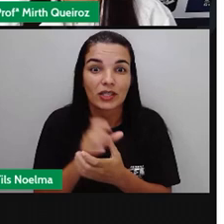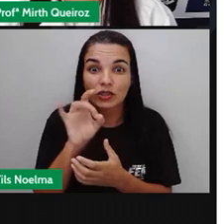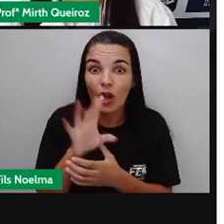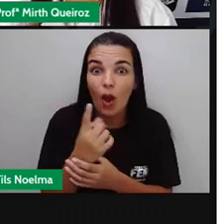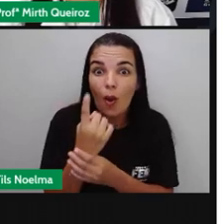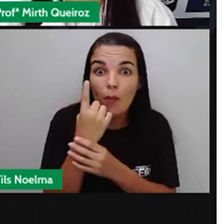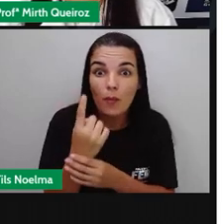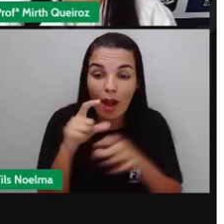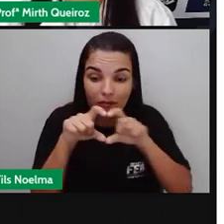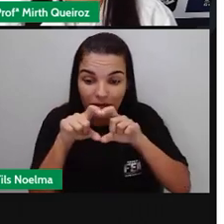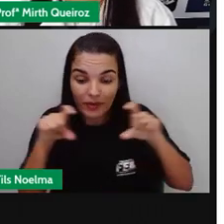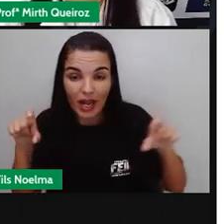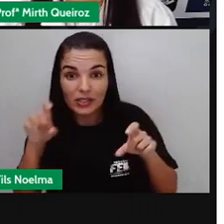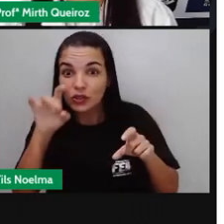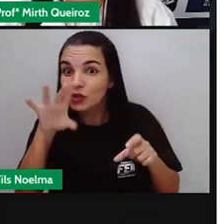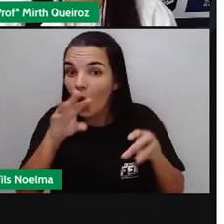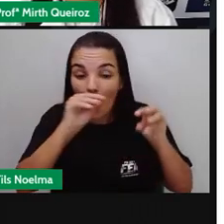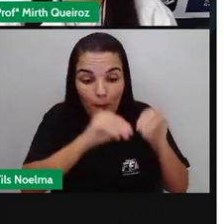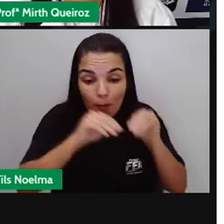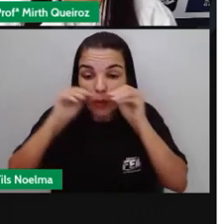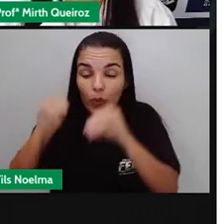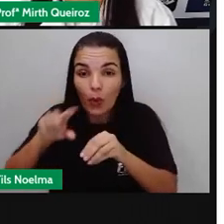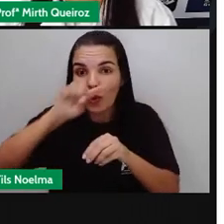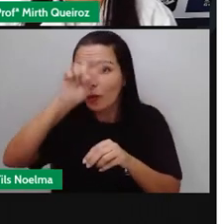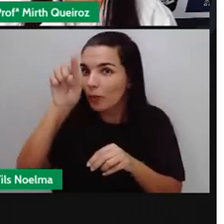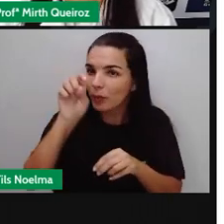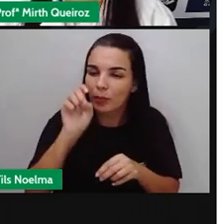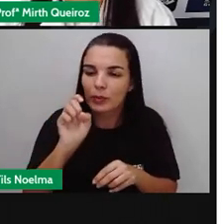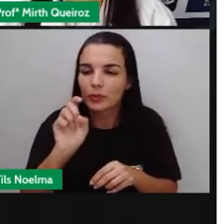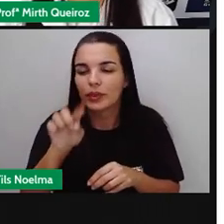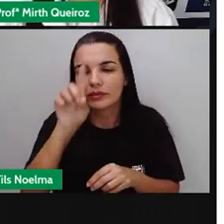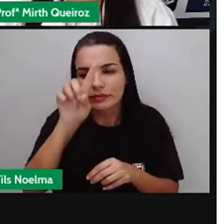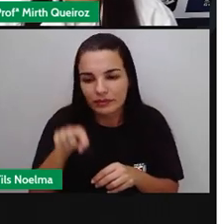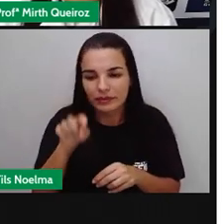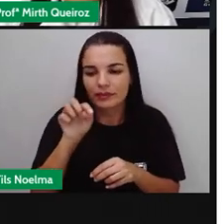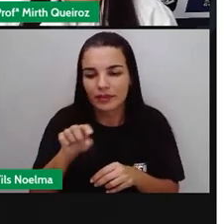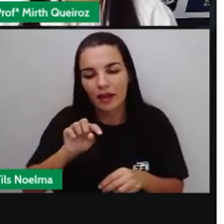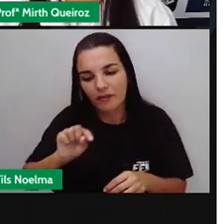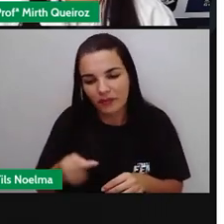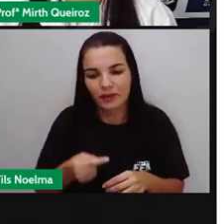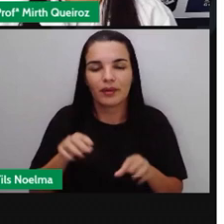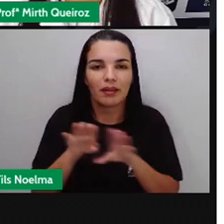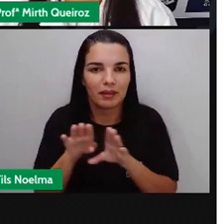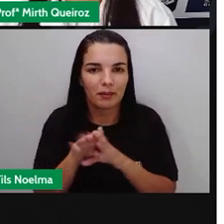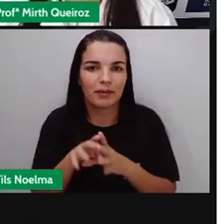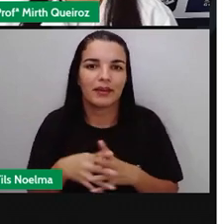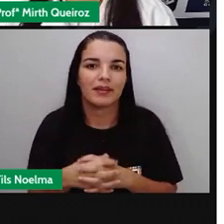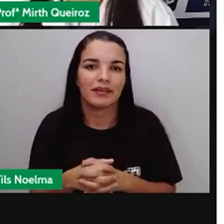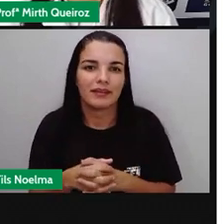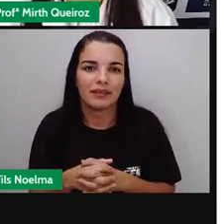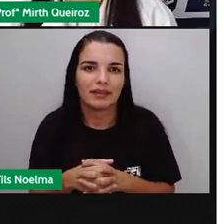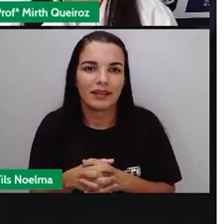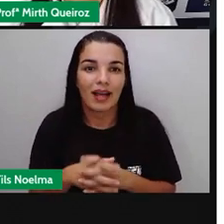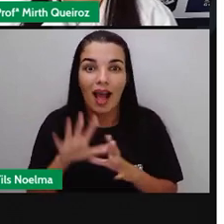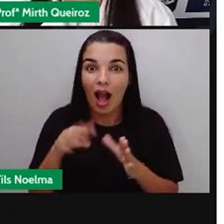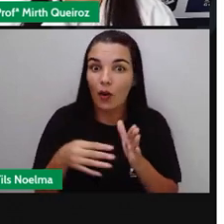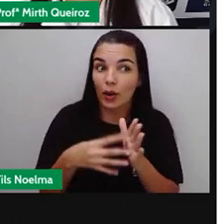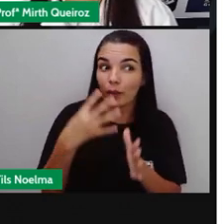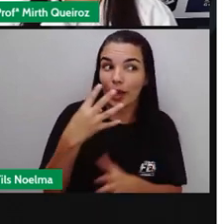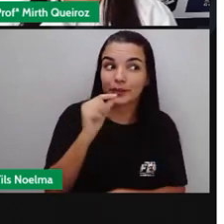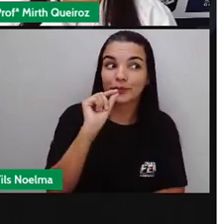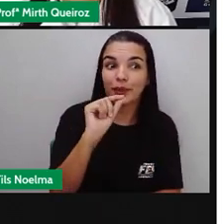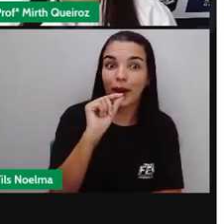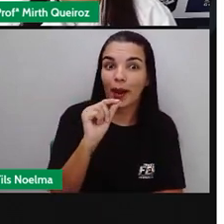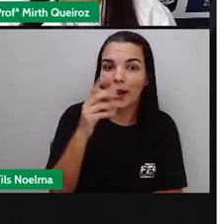frase. Aí só foi alterada só a pontuação e mudou totalmente o sentido do texto. O quarto, né?